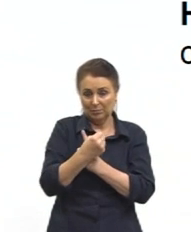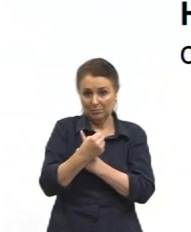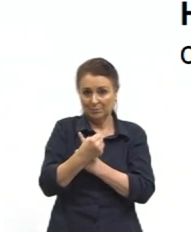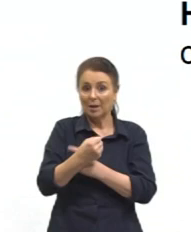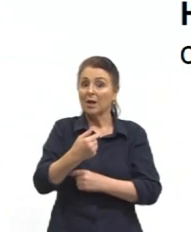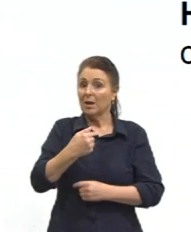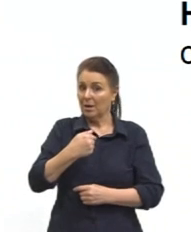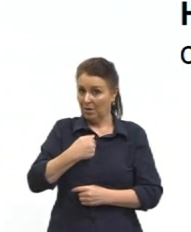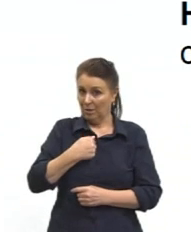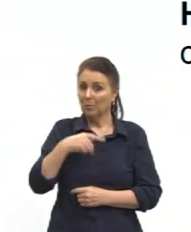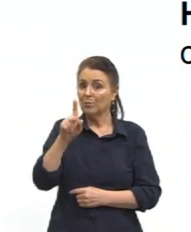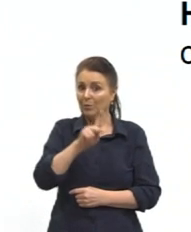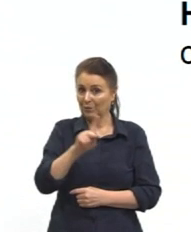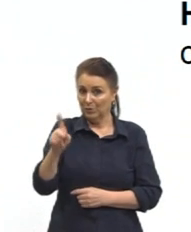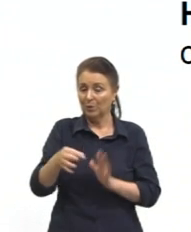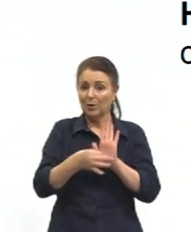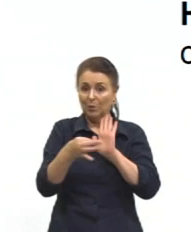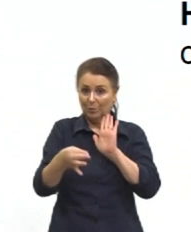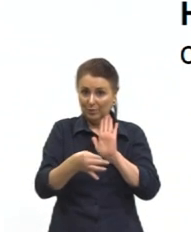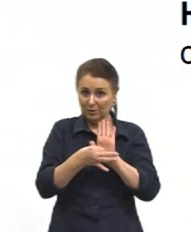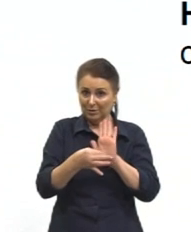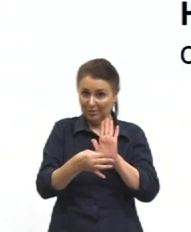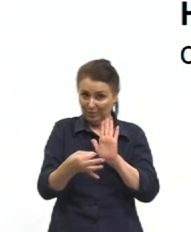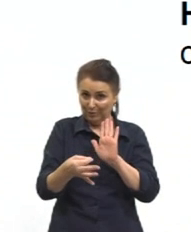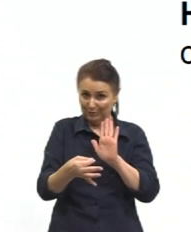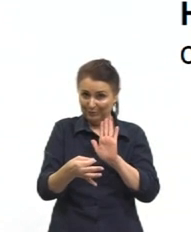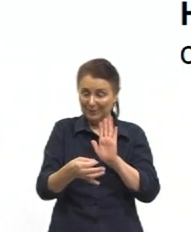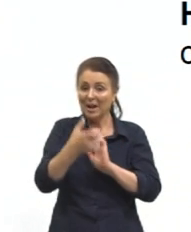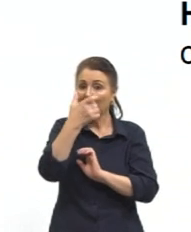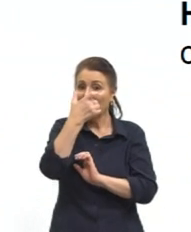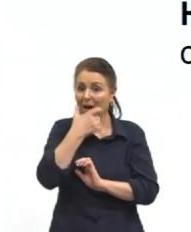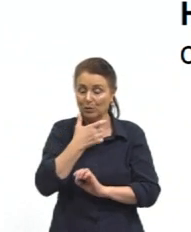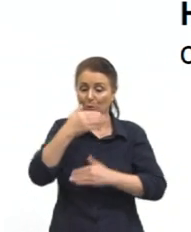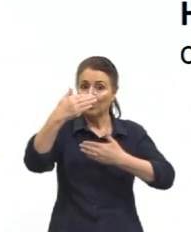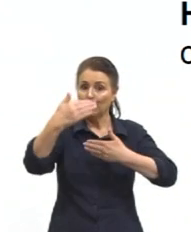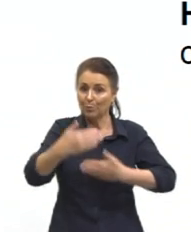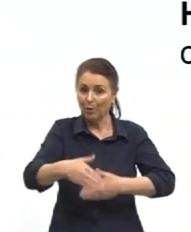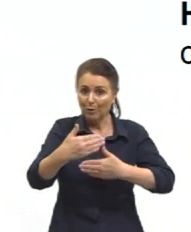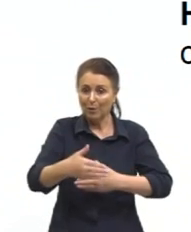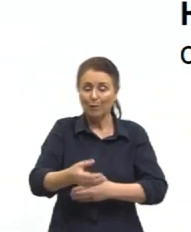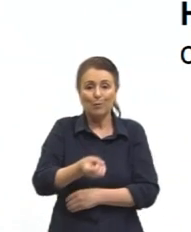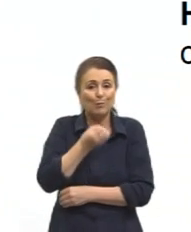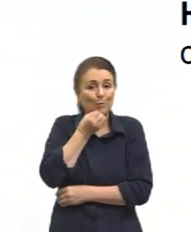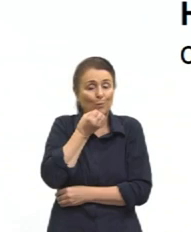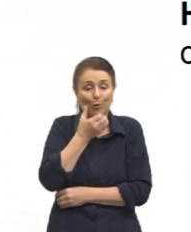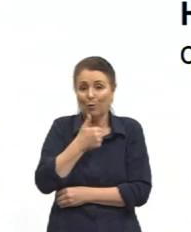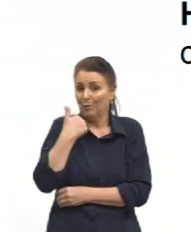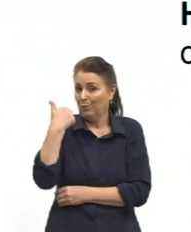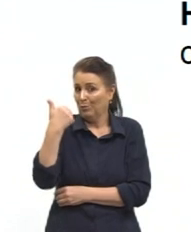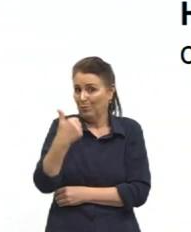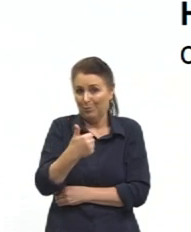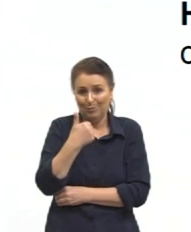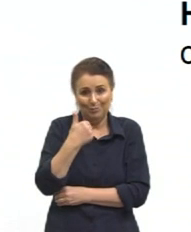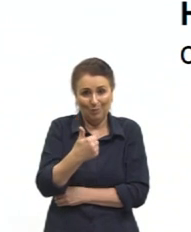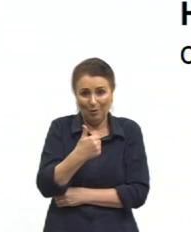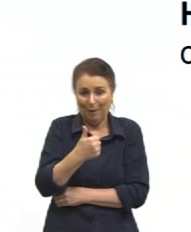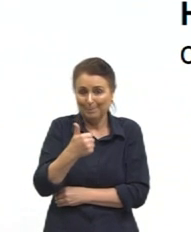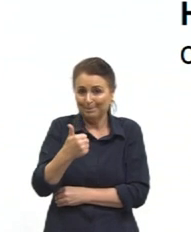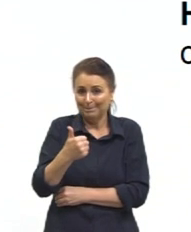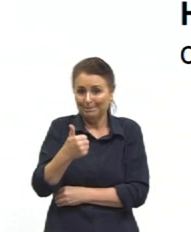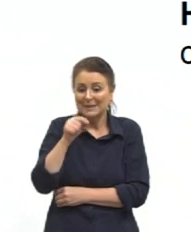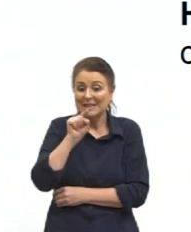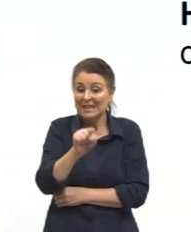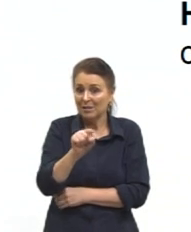de vista, acredito que essa prova foi muito, muito efetiva, eficaz nesse contexto,